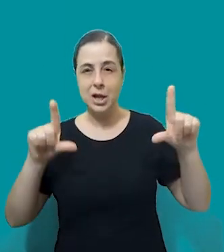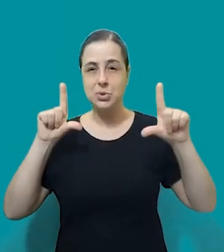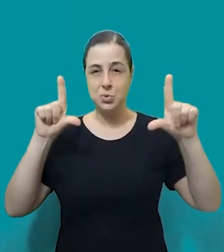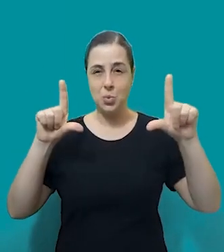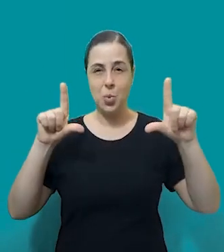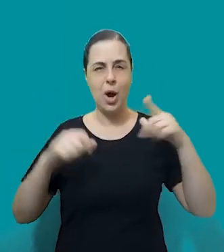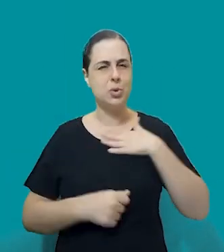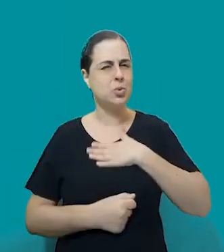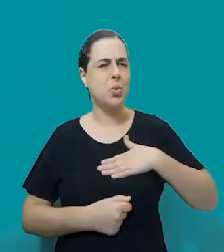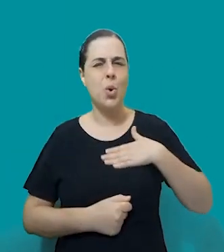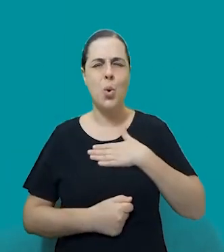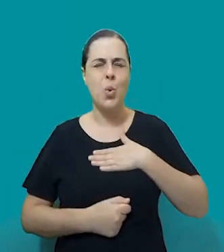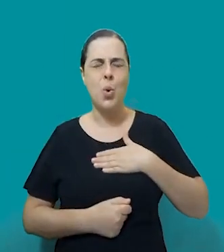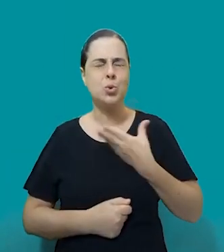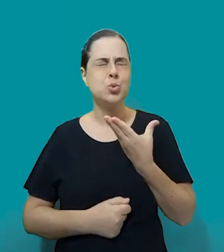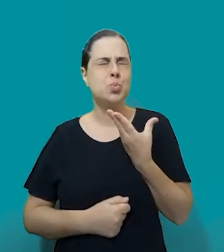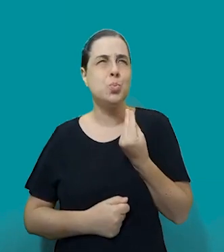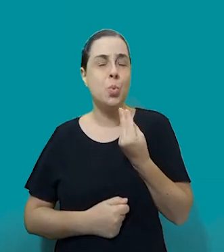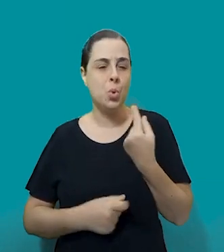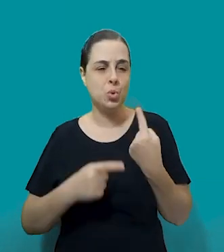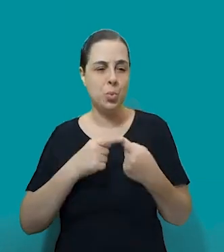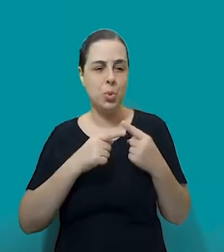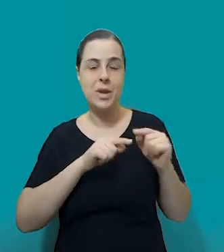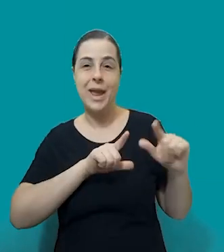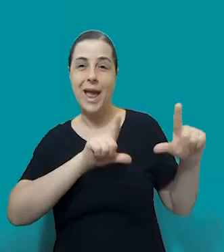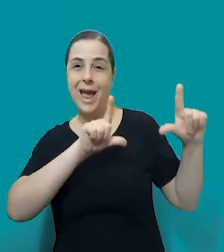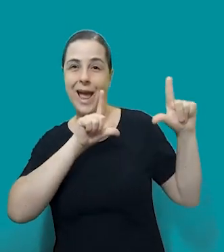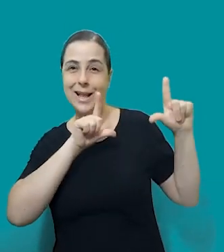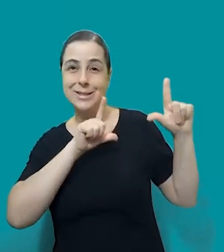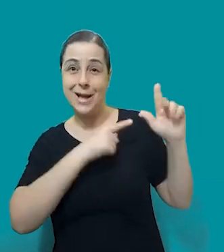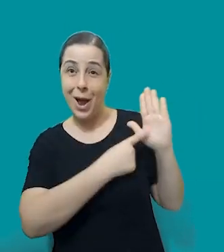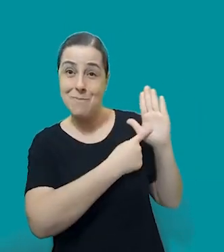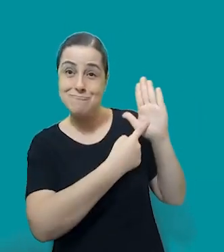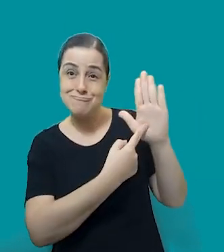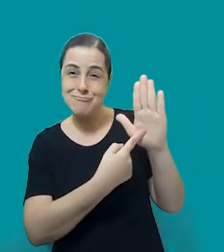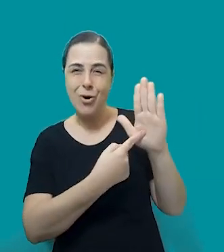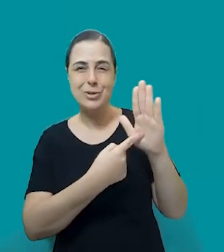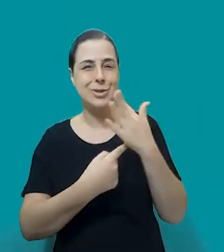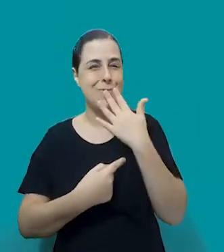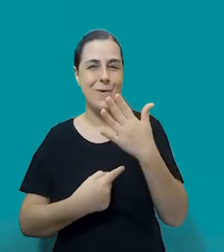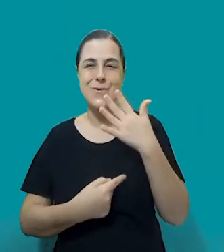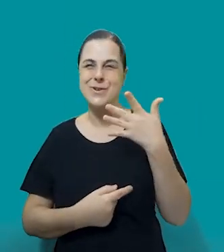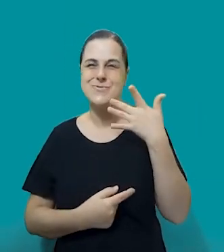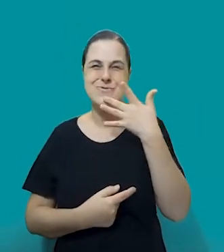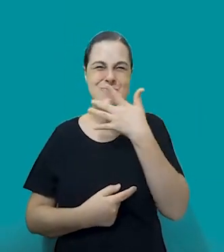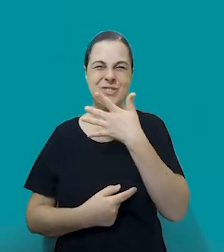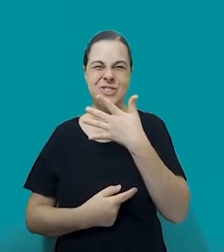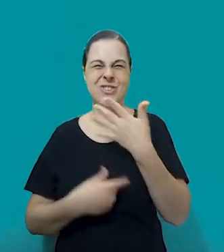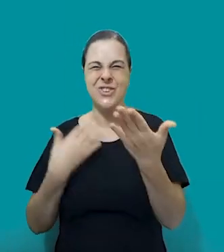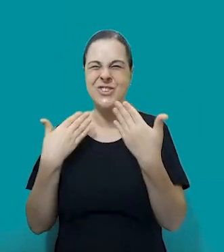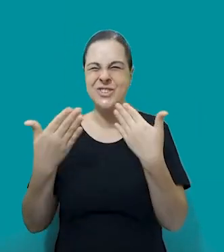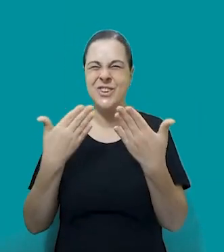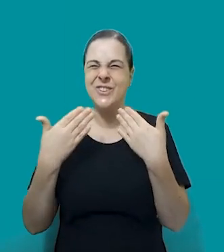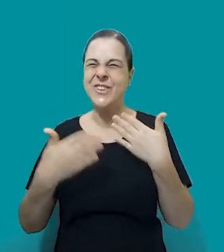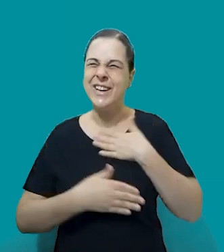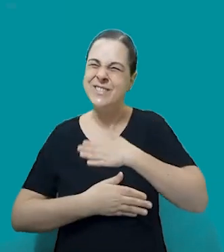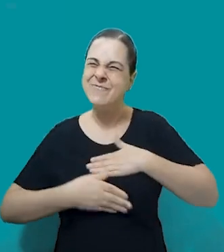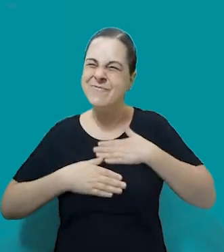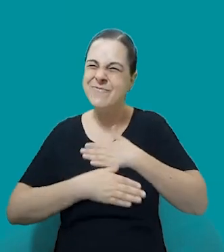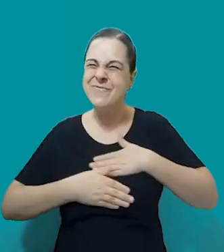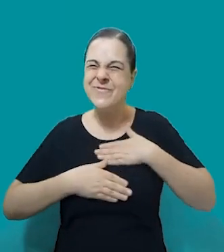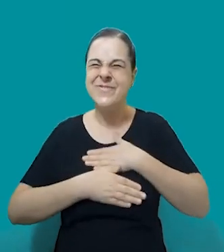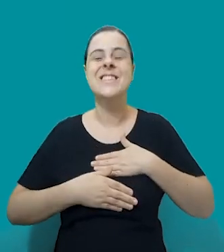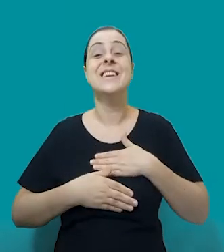eu gosto muito, eu gosto sempre que ele apareça porque ele traz um colorido gostoso aqui na nossa conversa. É verdade, bom, gente, para